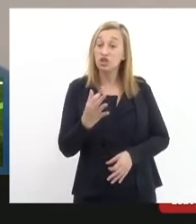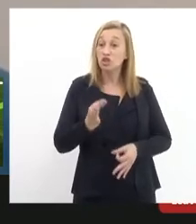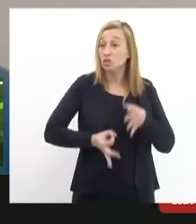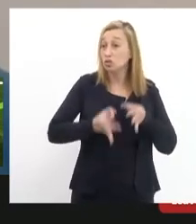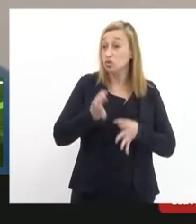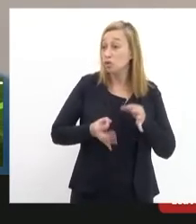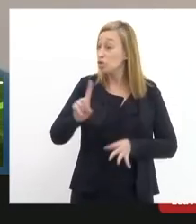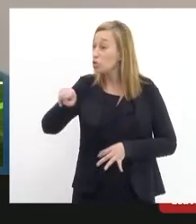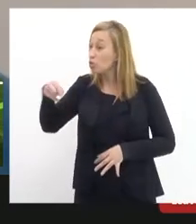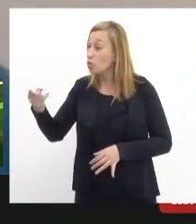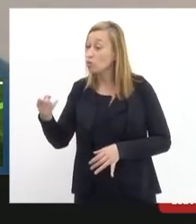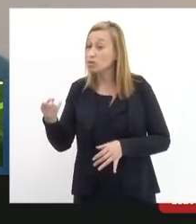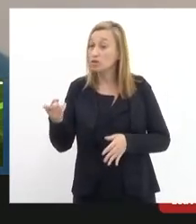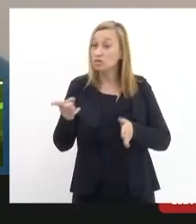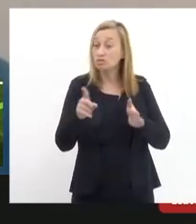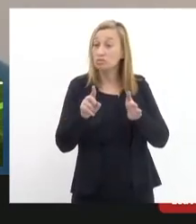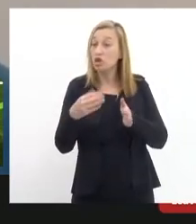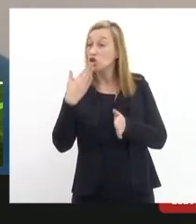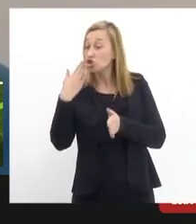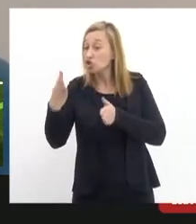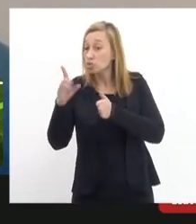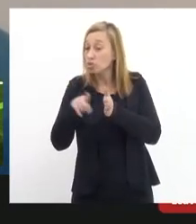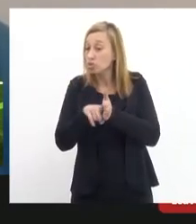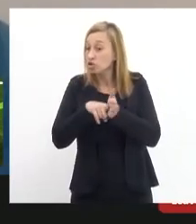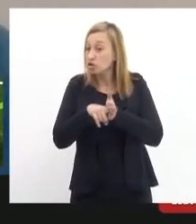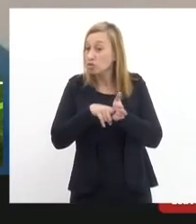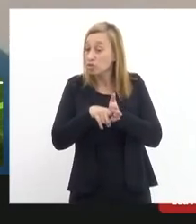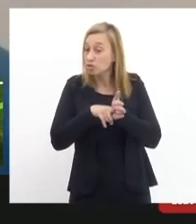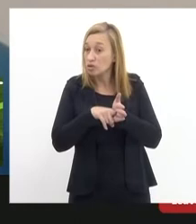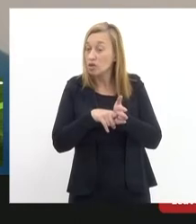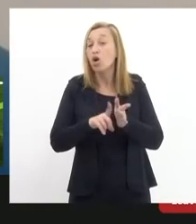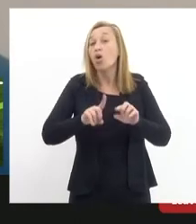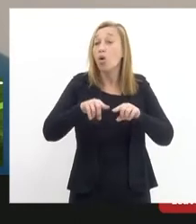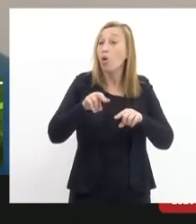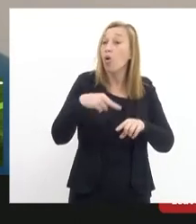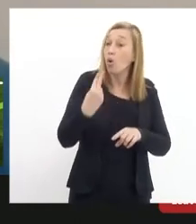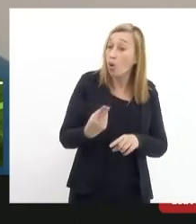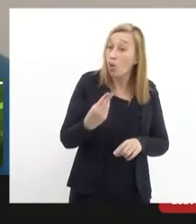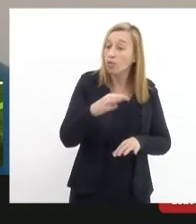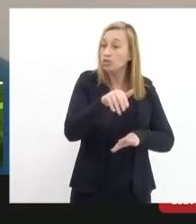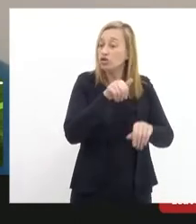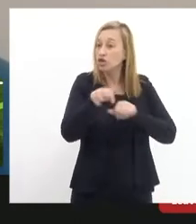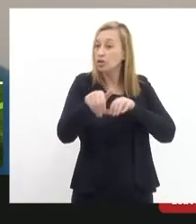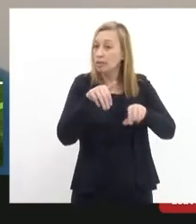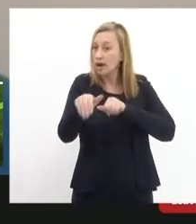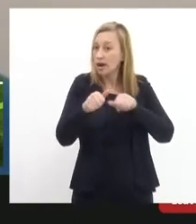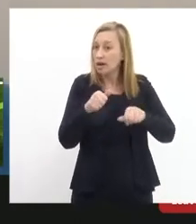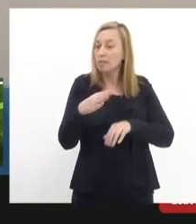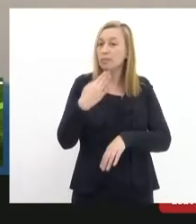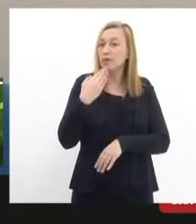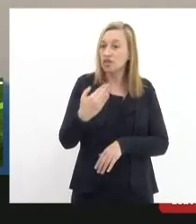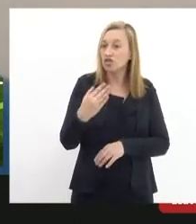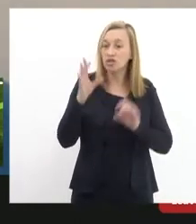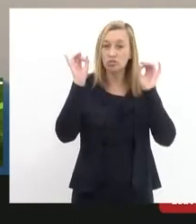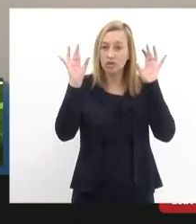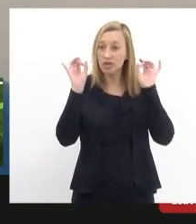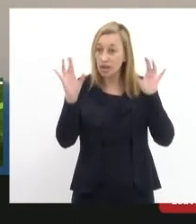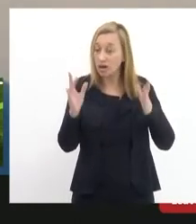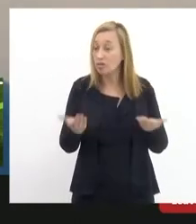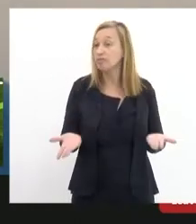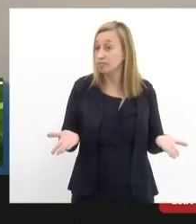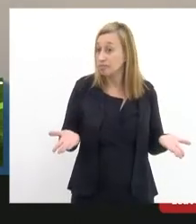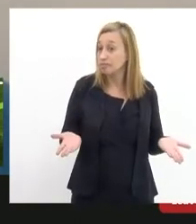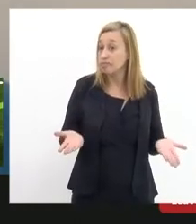uma outra perícia o que não é ideal porque vai atrasar mais ou então nós vamos ter que convocar o perito para uma audiência especial para que ele possa finalmente